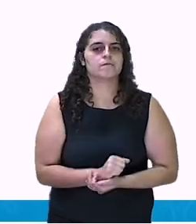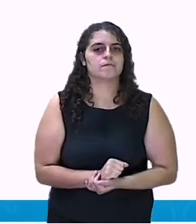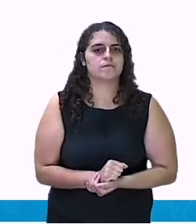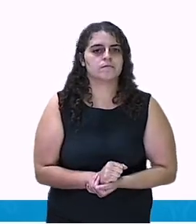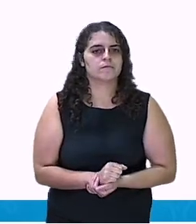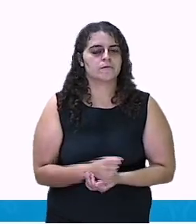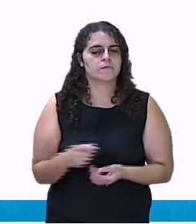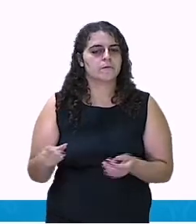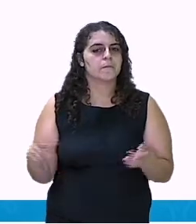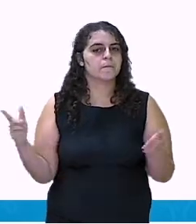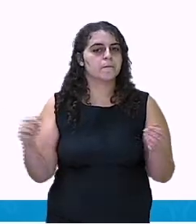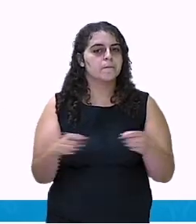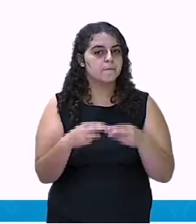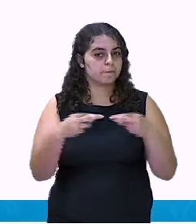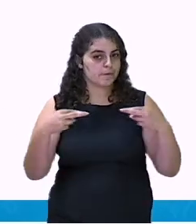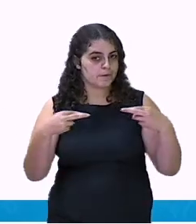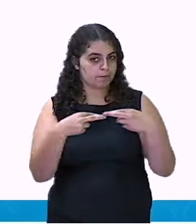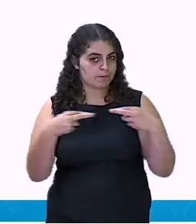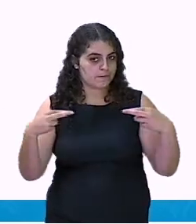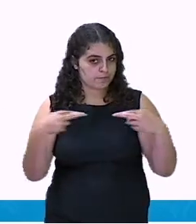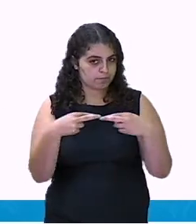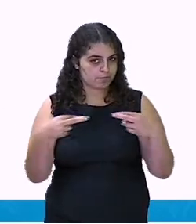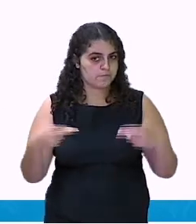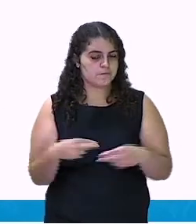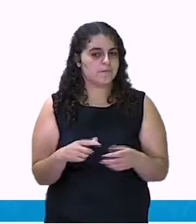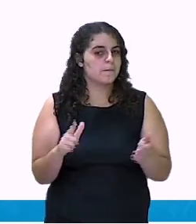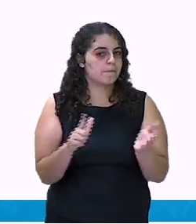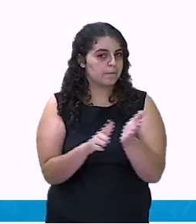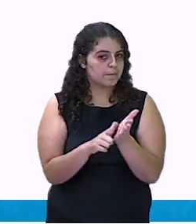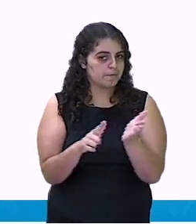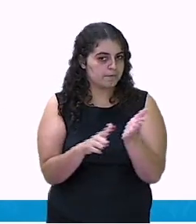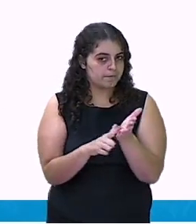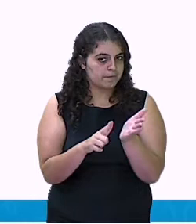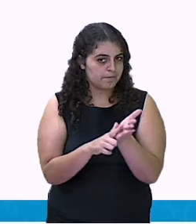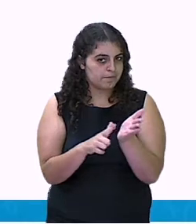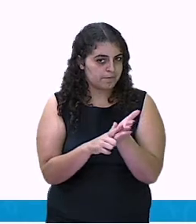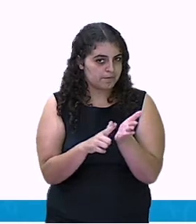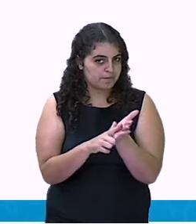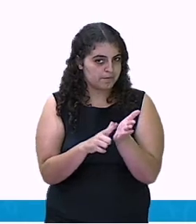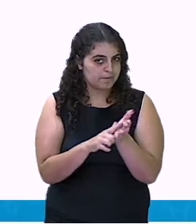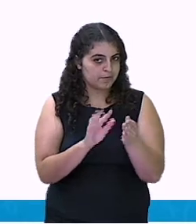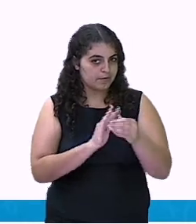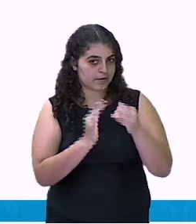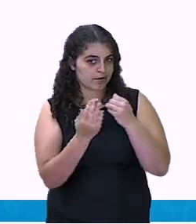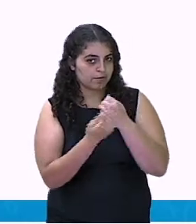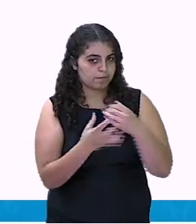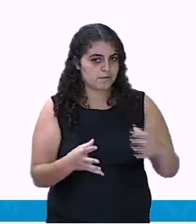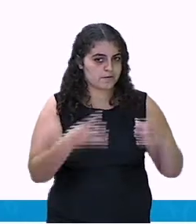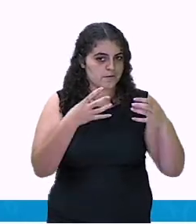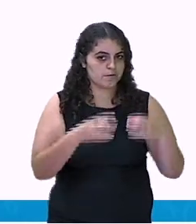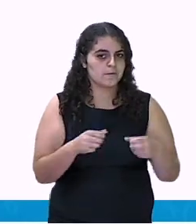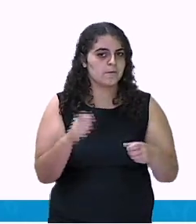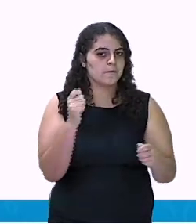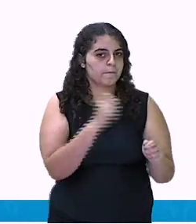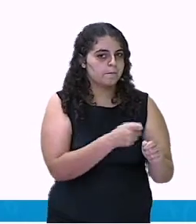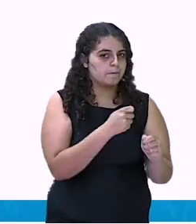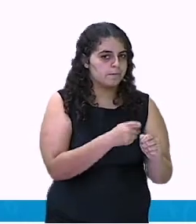Um pedaço de barbante, papel para encapar as latas, prego,